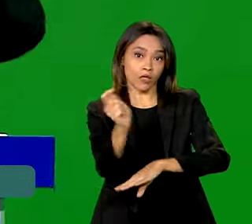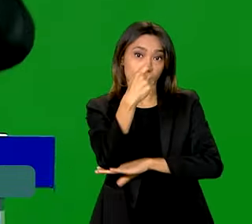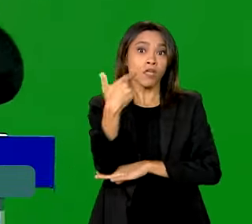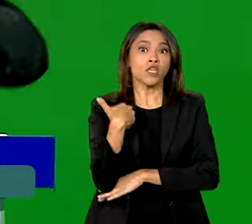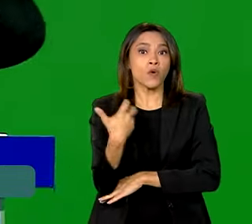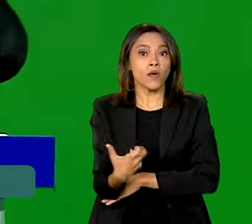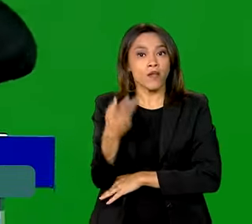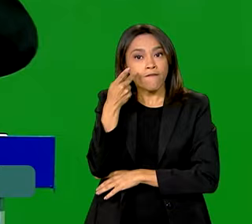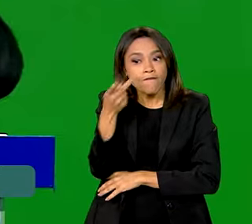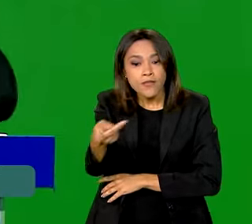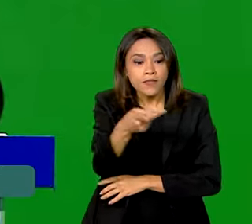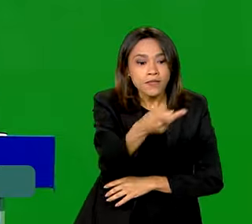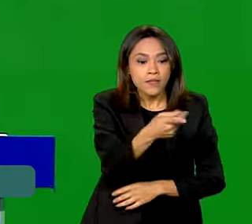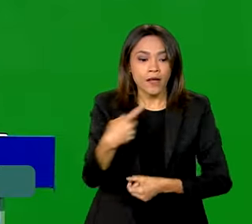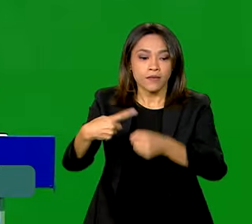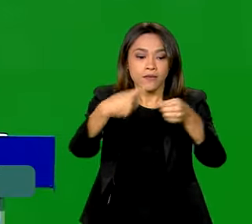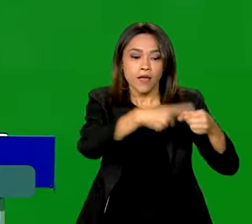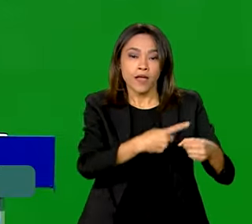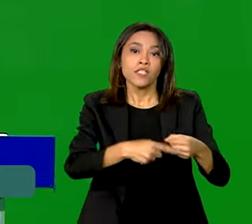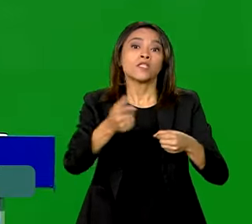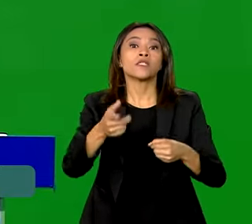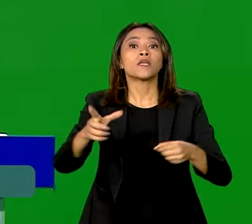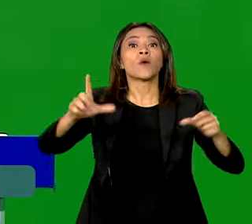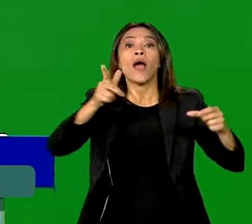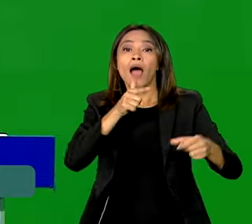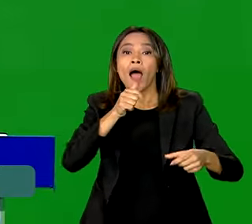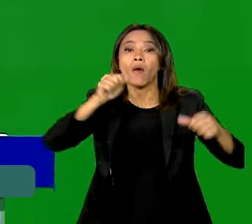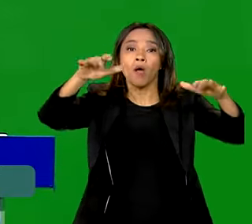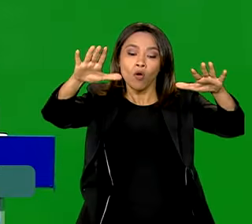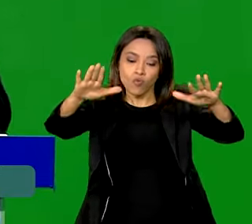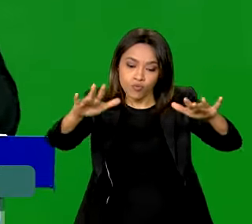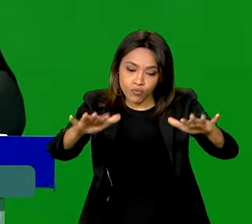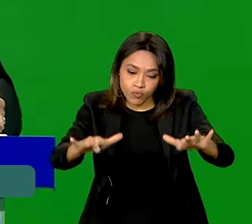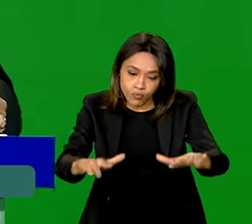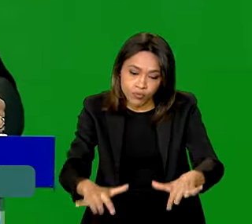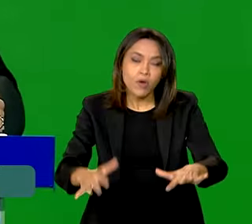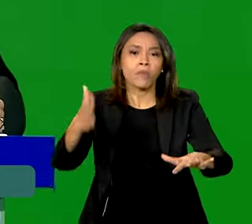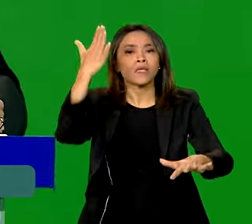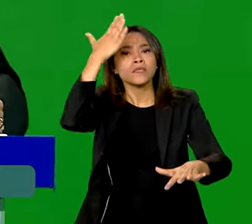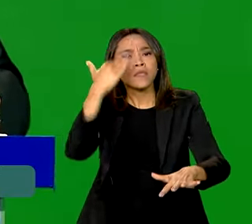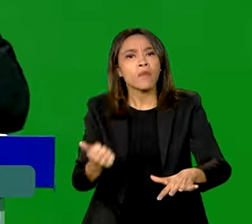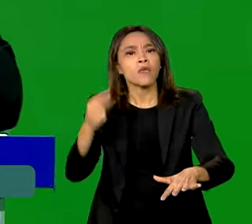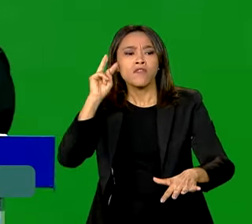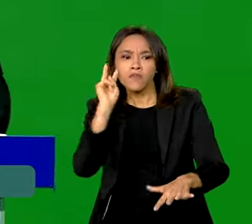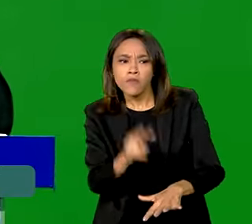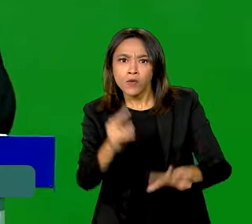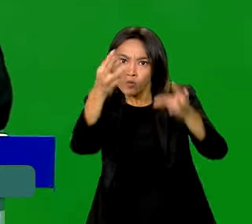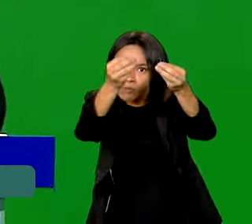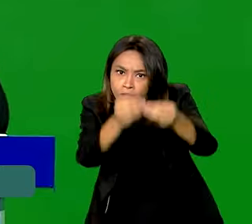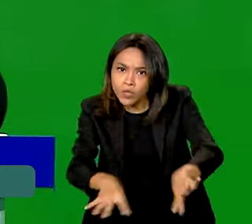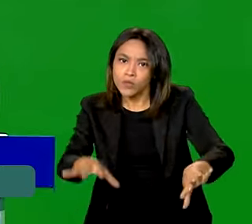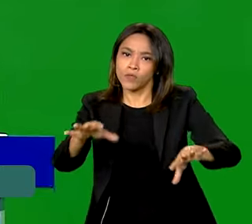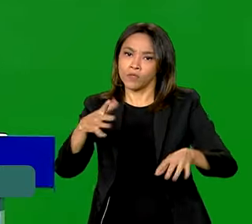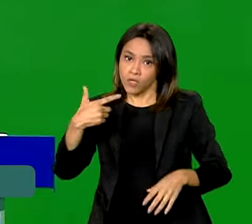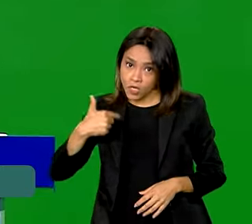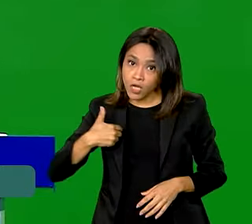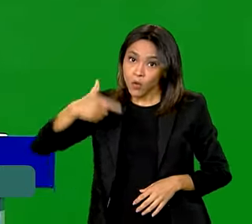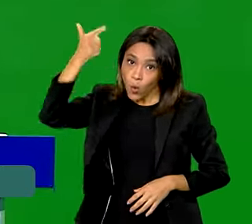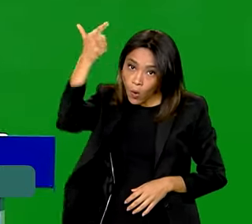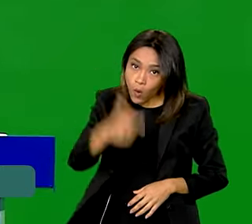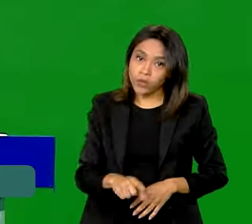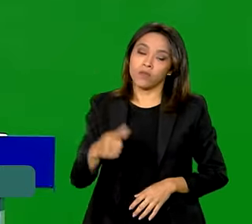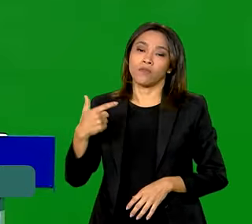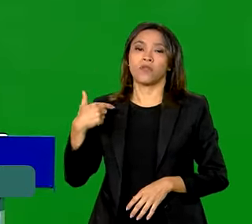cidade depois que a água foi embora para ver o estrago e o tamanho do estrago. E vou repetir uma frase que eu disse